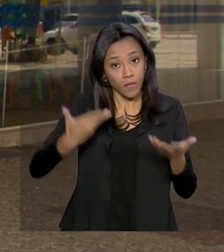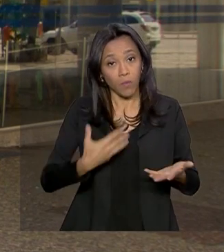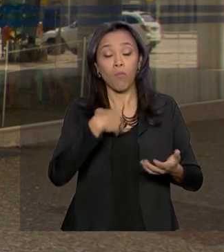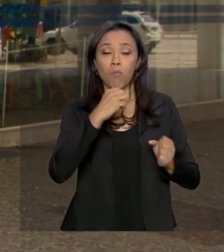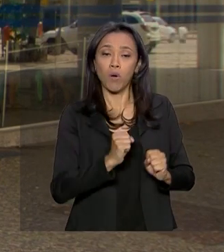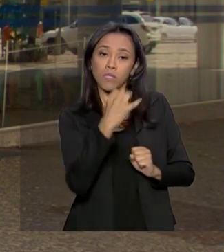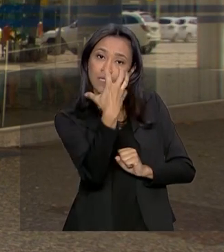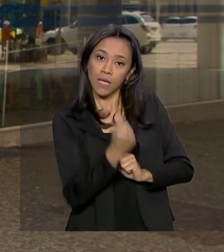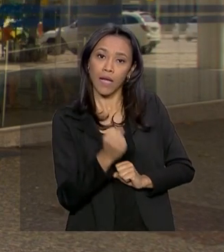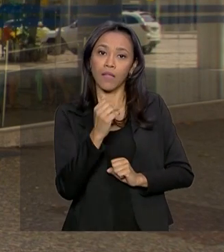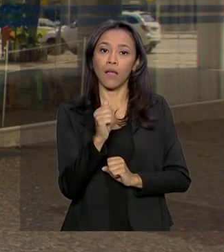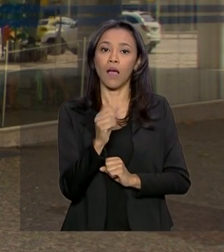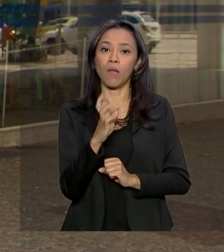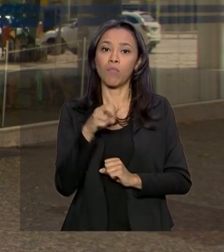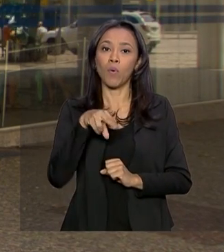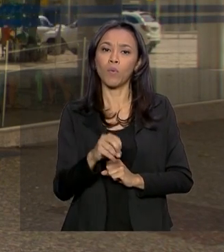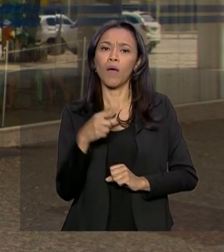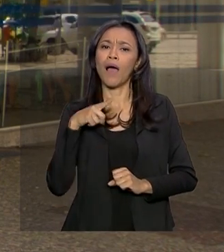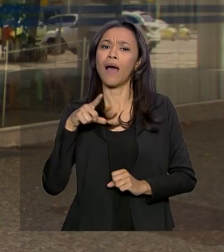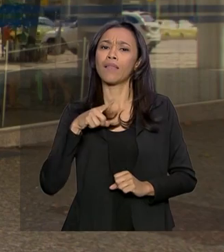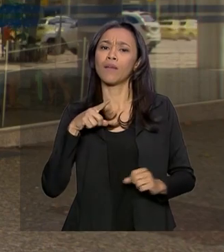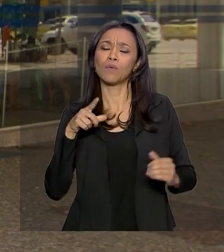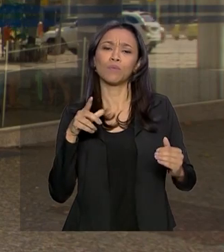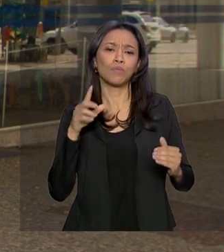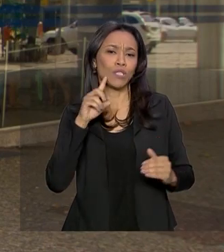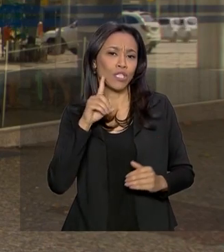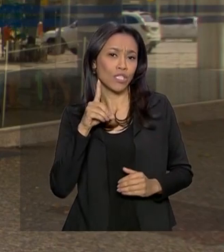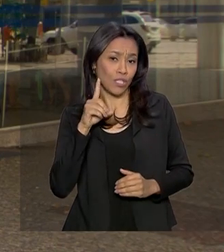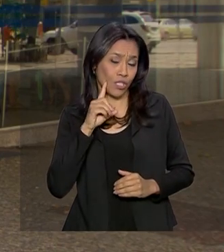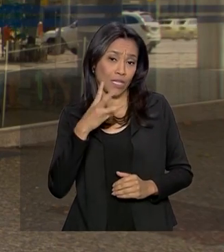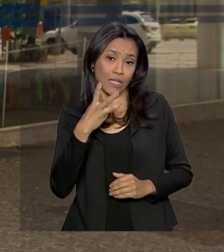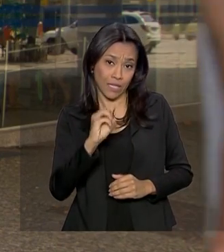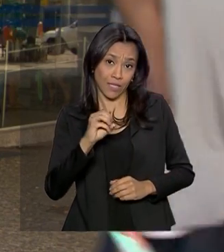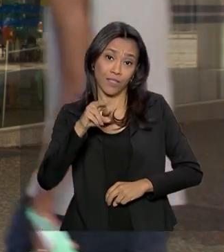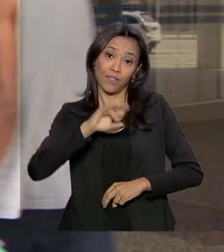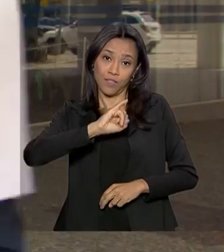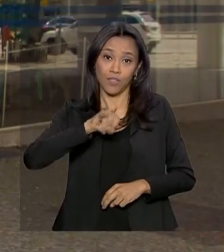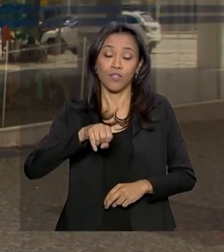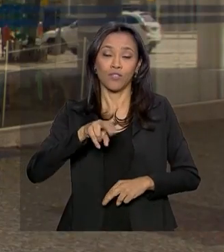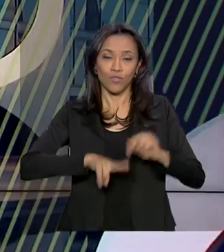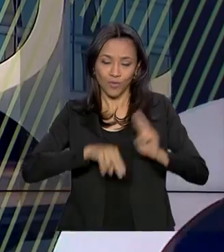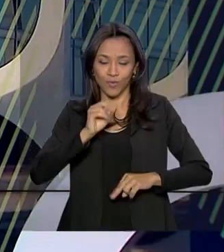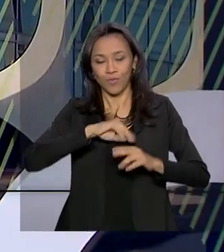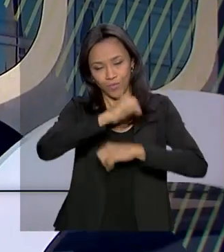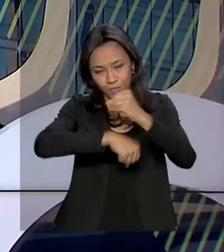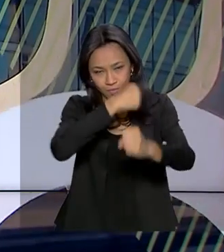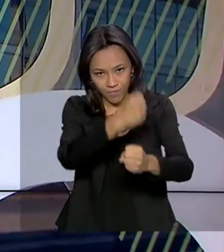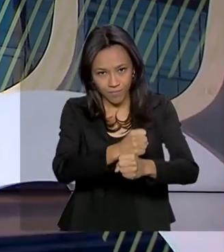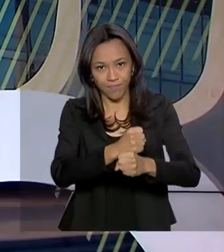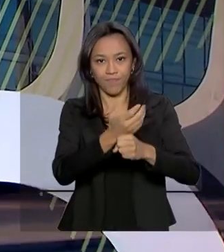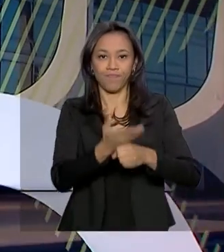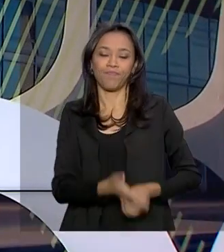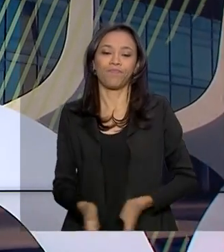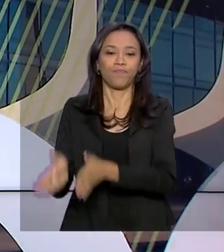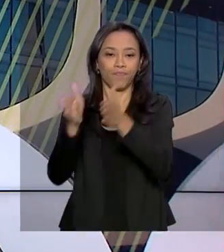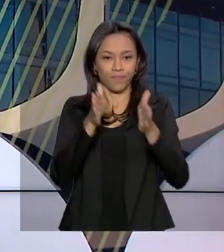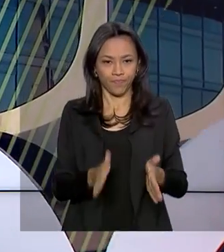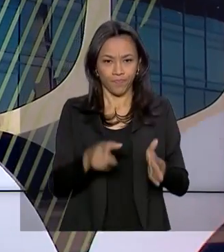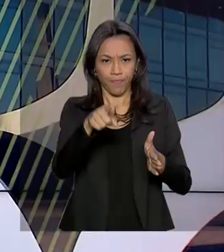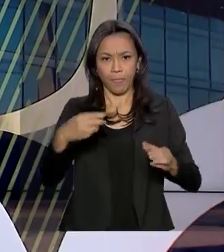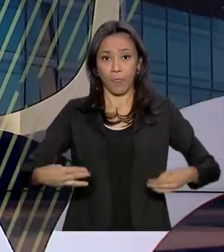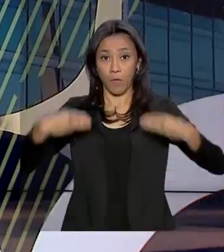sacado até o dia 30 de junho do ano que vem. Do Rio de Janeiro, Tiago Pimenta para o governo agora. O Ministério da